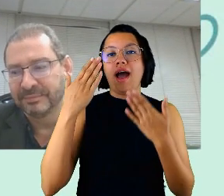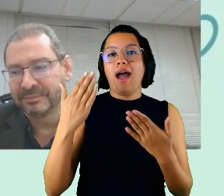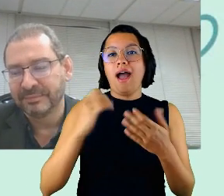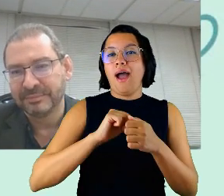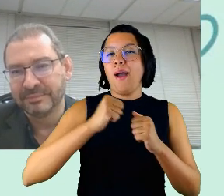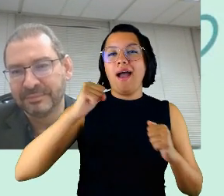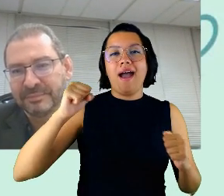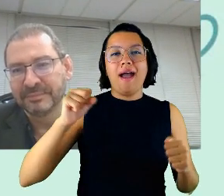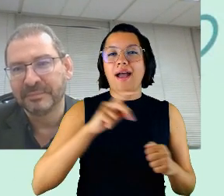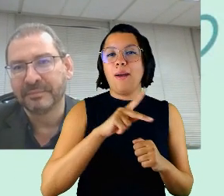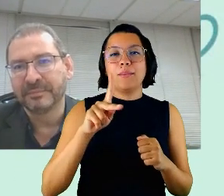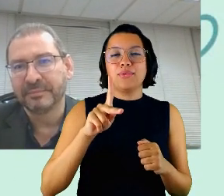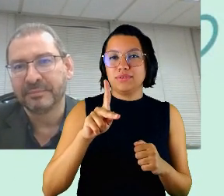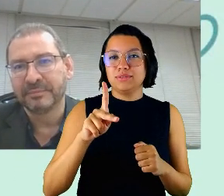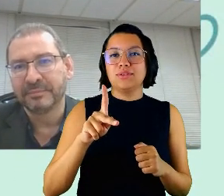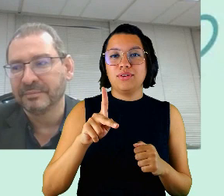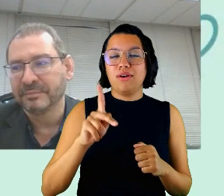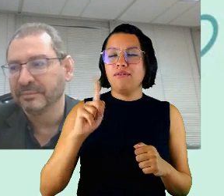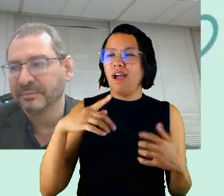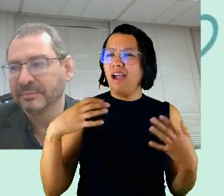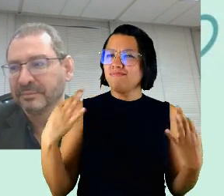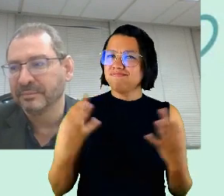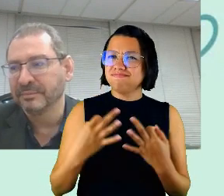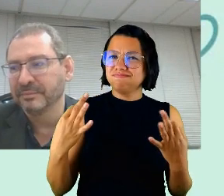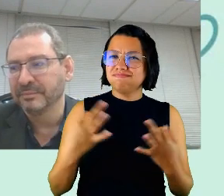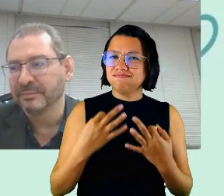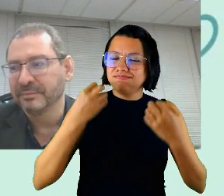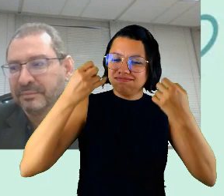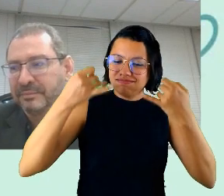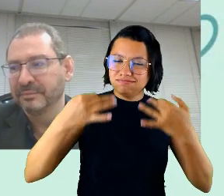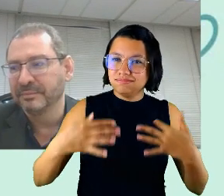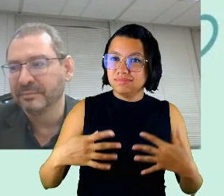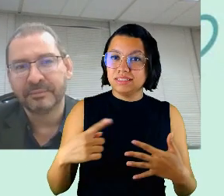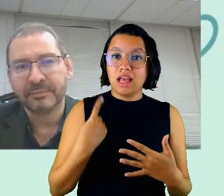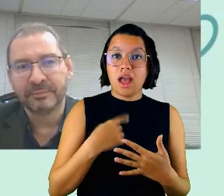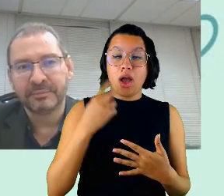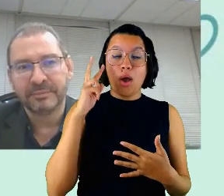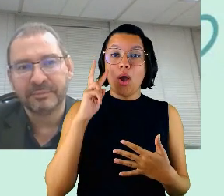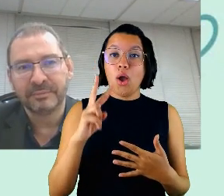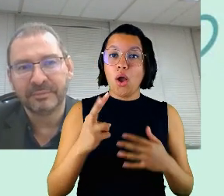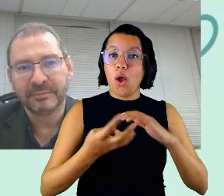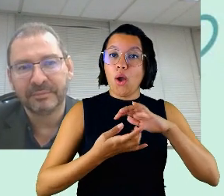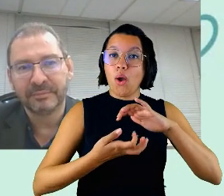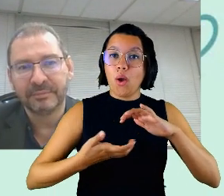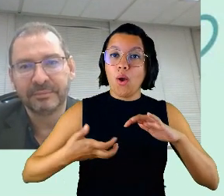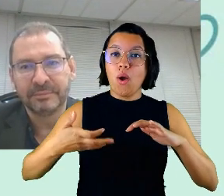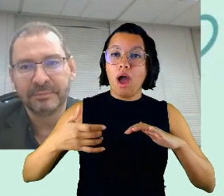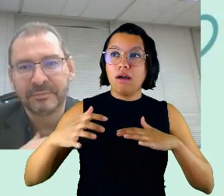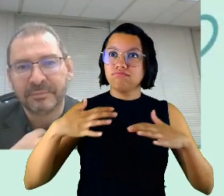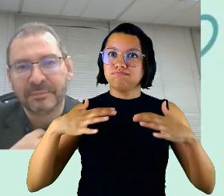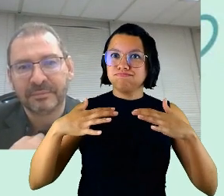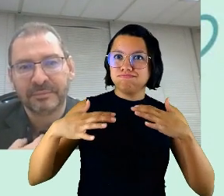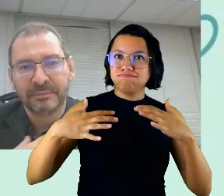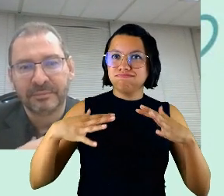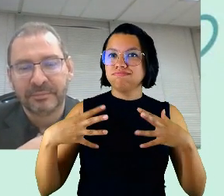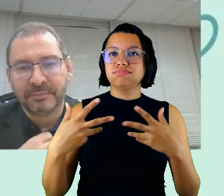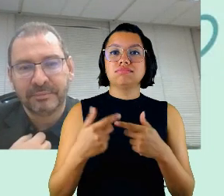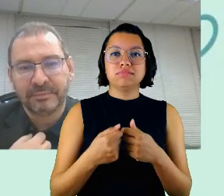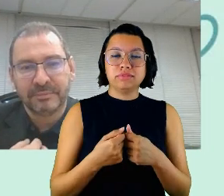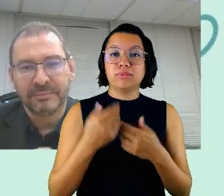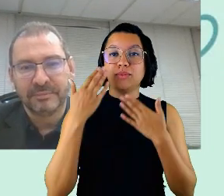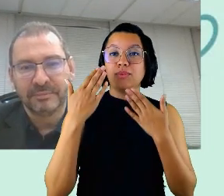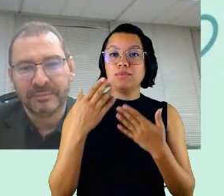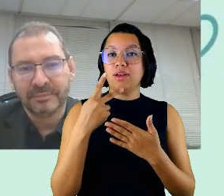Gardênia foi excelente a explanação a gente viu aí pelo chat a movimentação toda muito obrigada pela sua